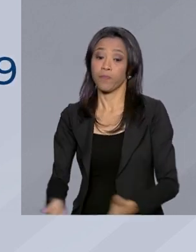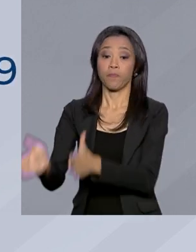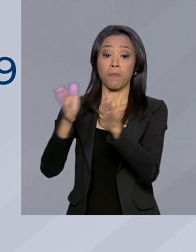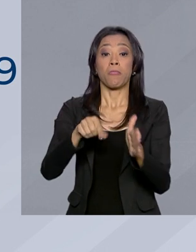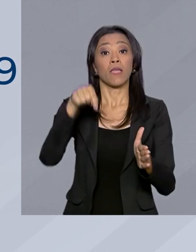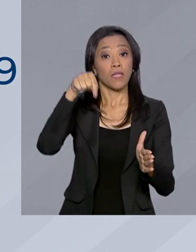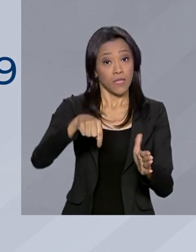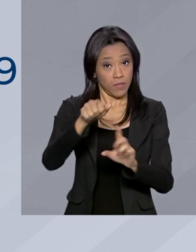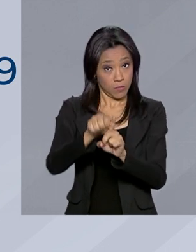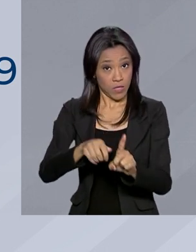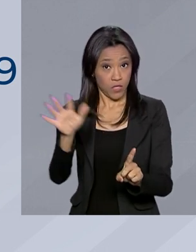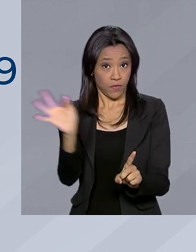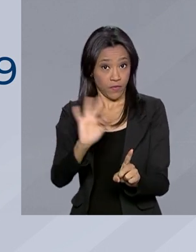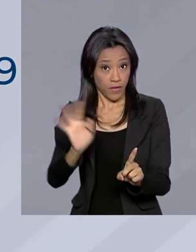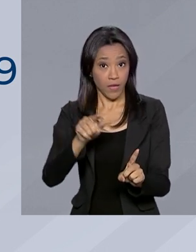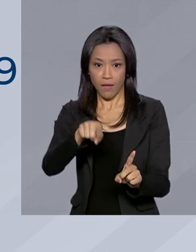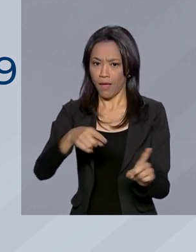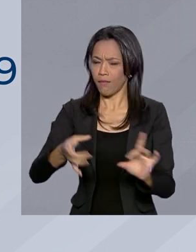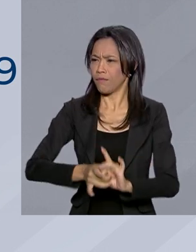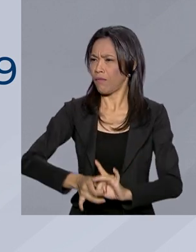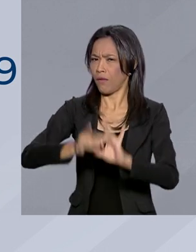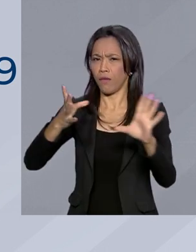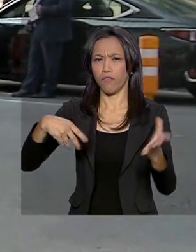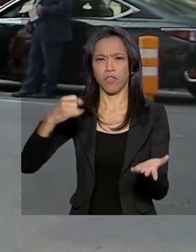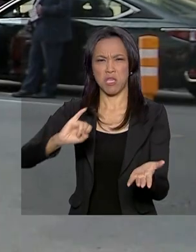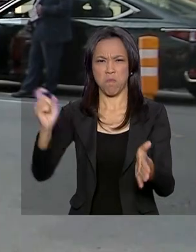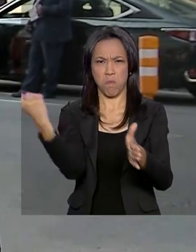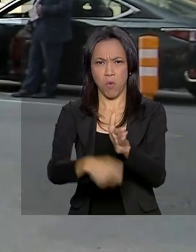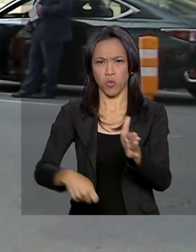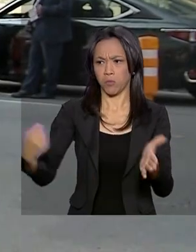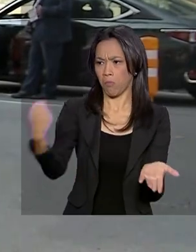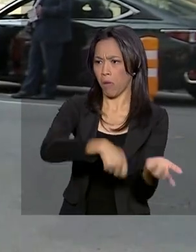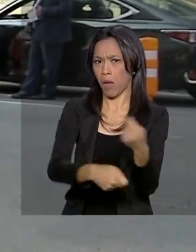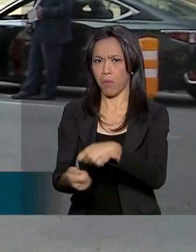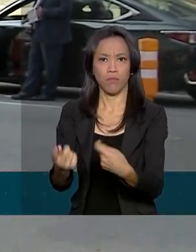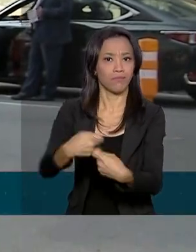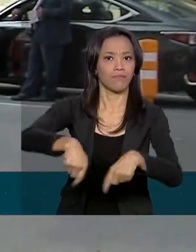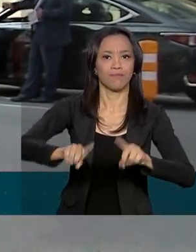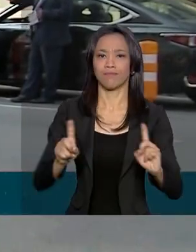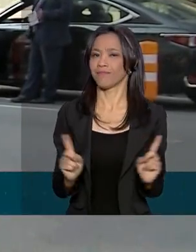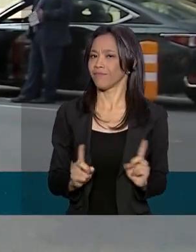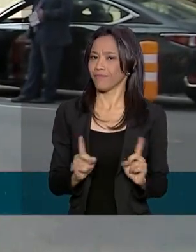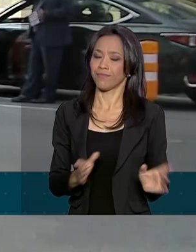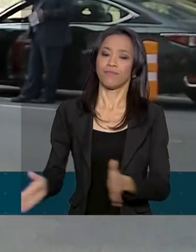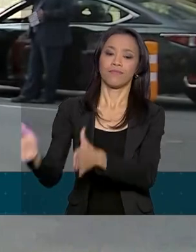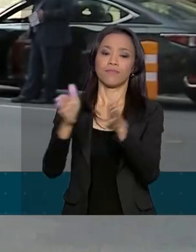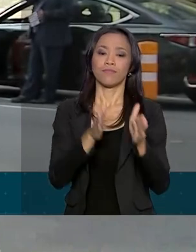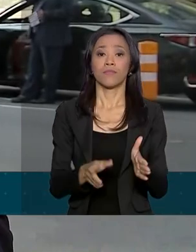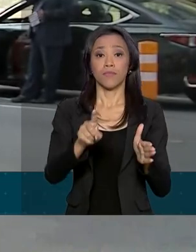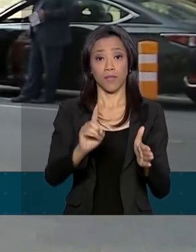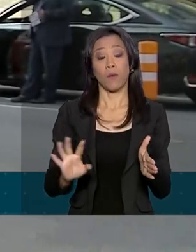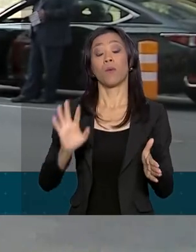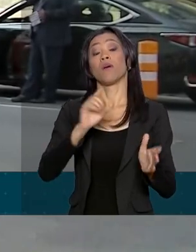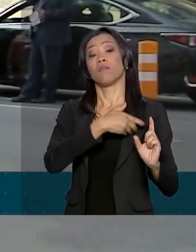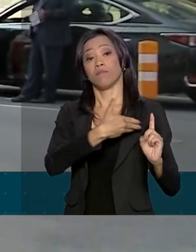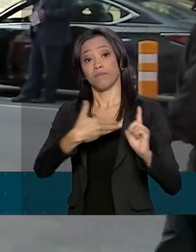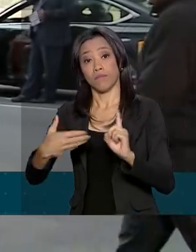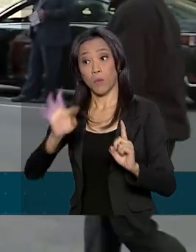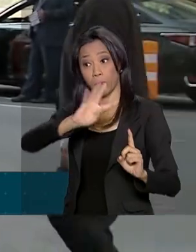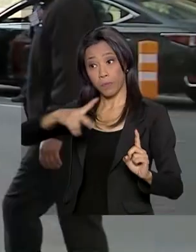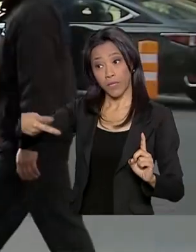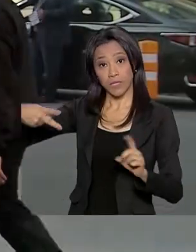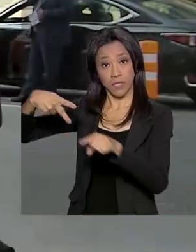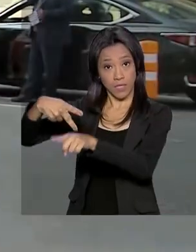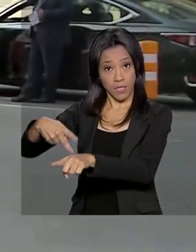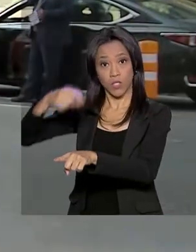o comércio entre os países é totalmente livre de impostos. O vice-presidente também foi recebido pelo presidente do Peru, Martim Vizcarra. Na